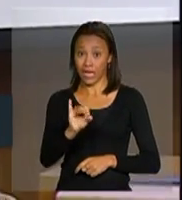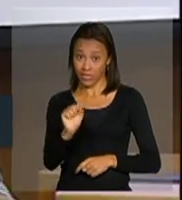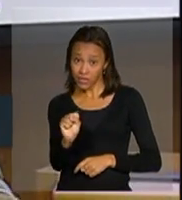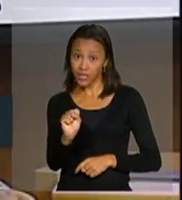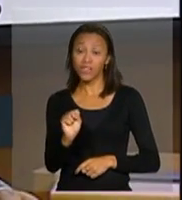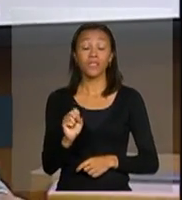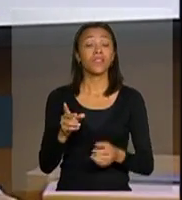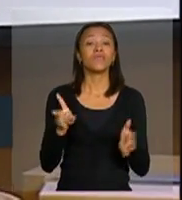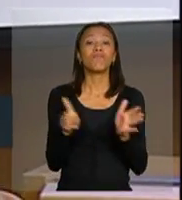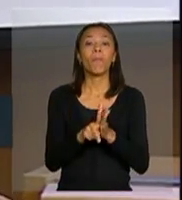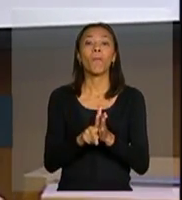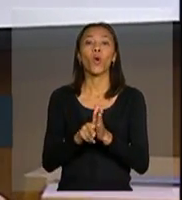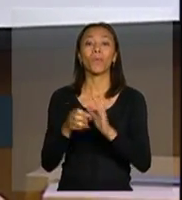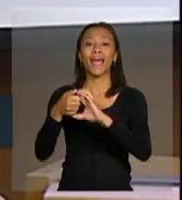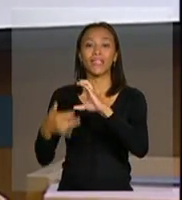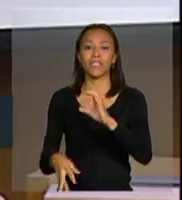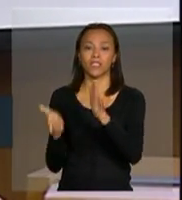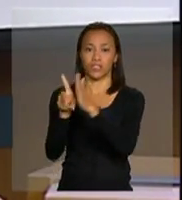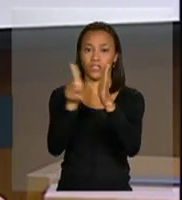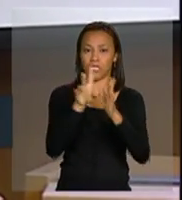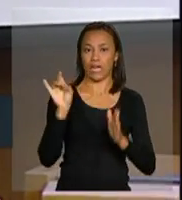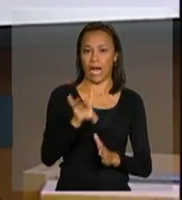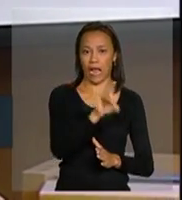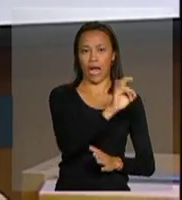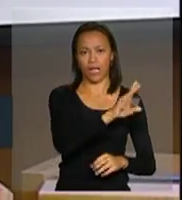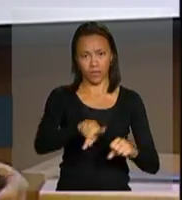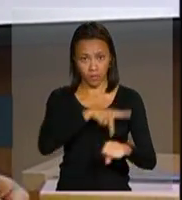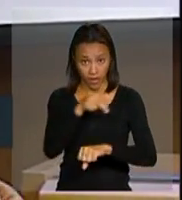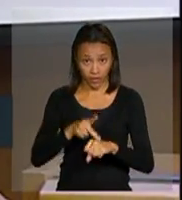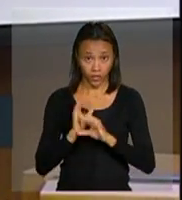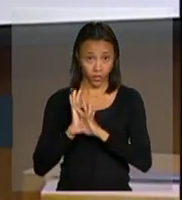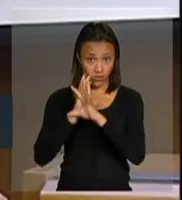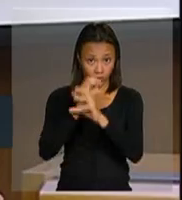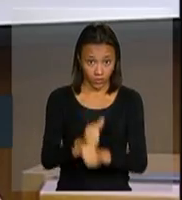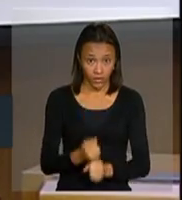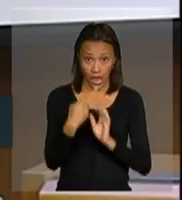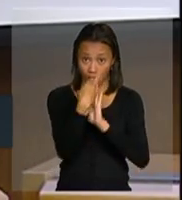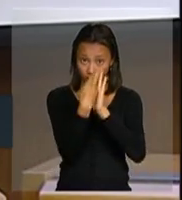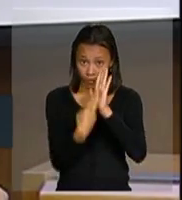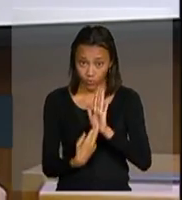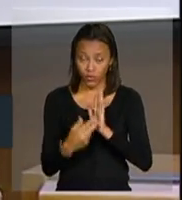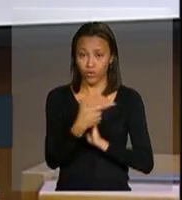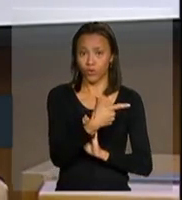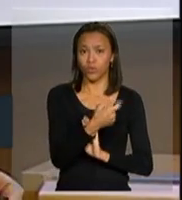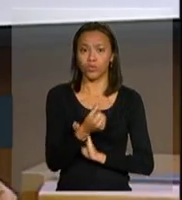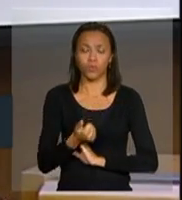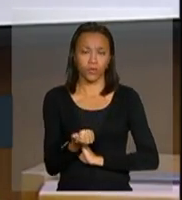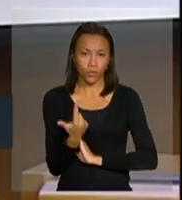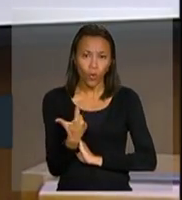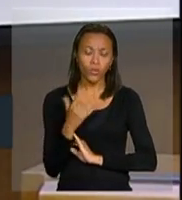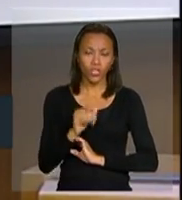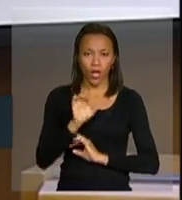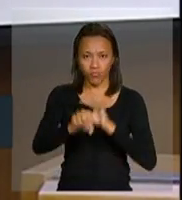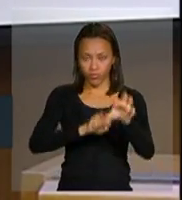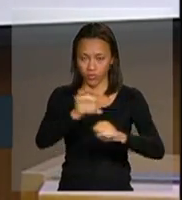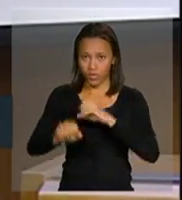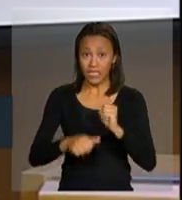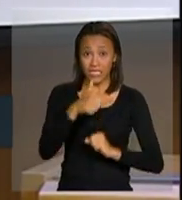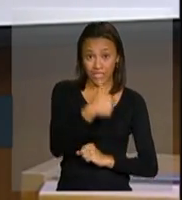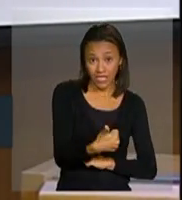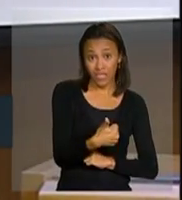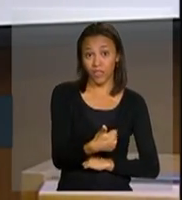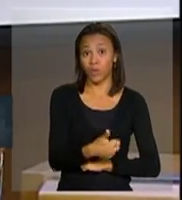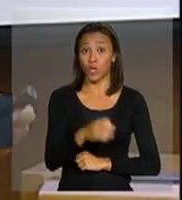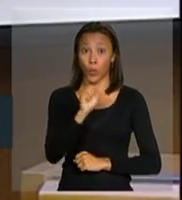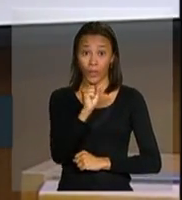Esse ano, para o relatório de 2012, segundo o relatório, foram coletados dados de 186